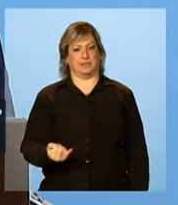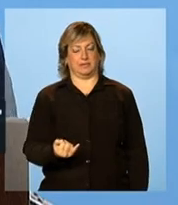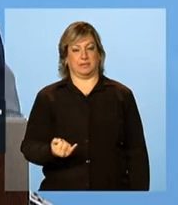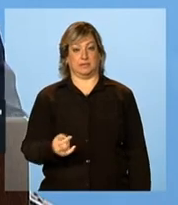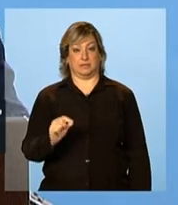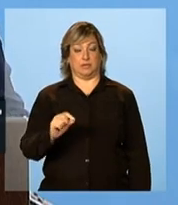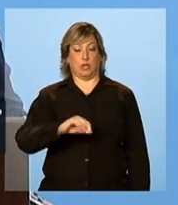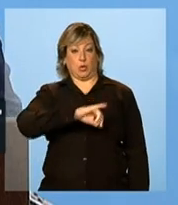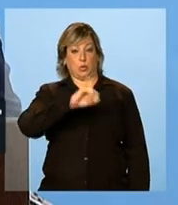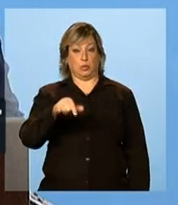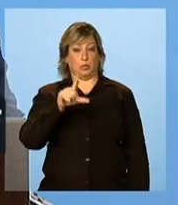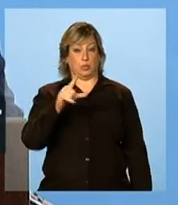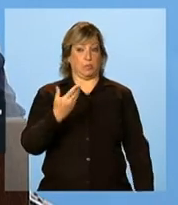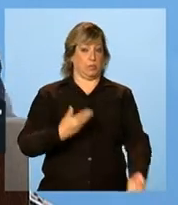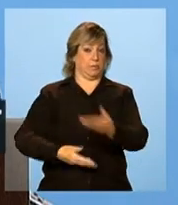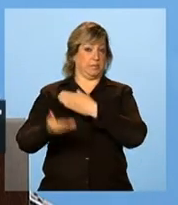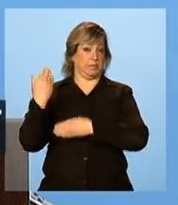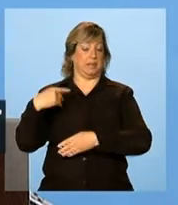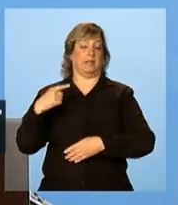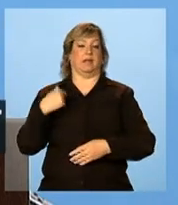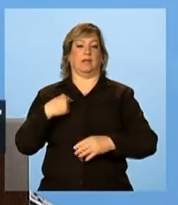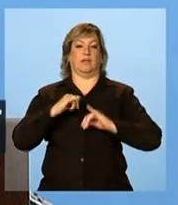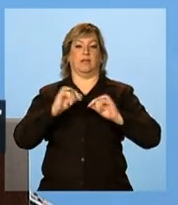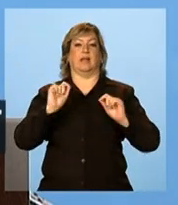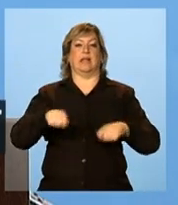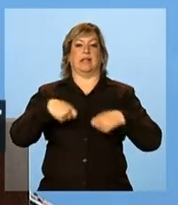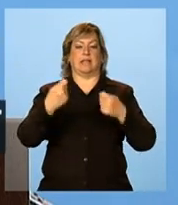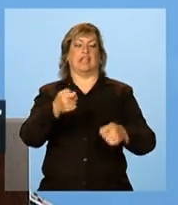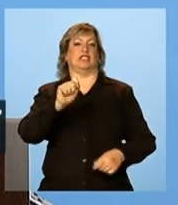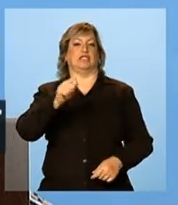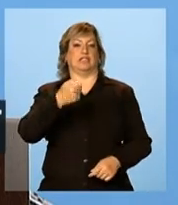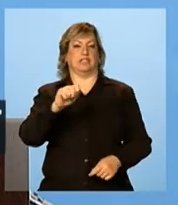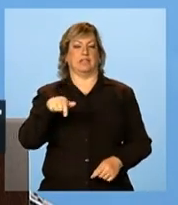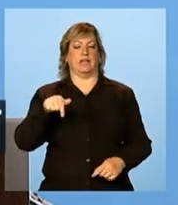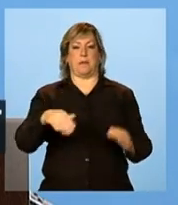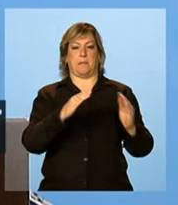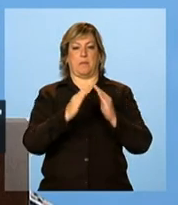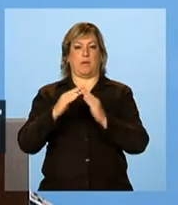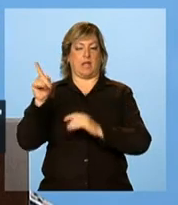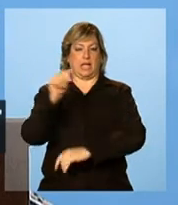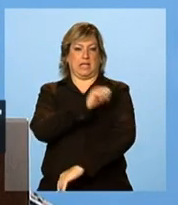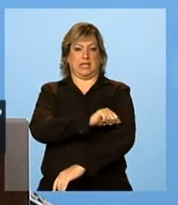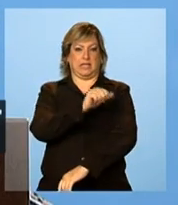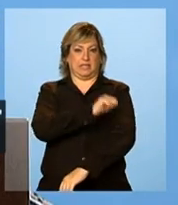julho passado, ao entregar as chaves de moradias do Minha Casa Minha Vida no Rio,